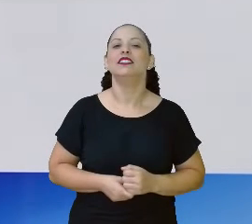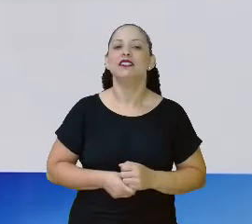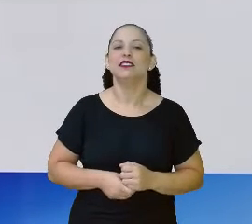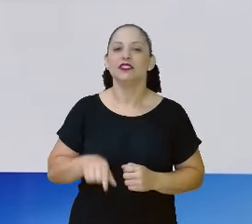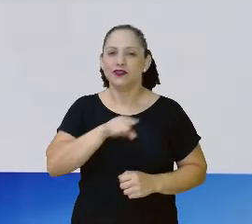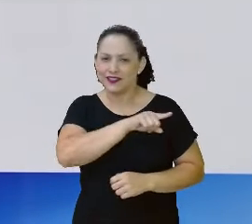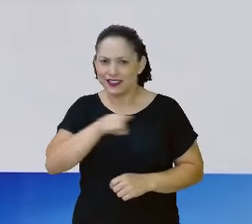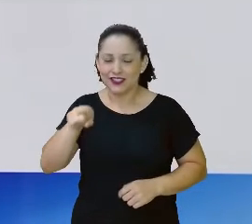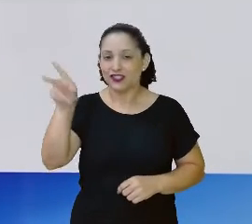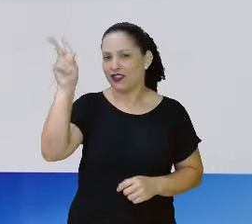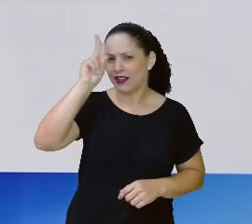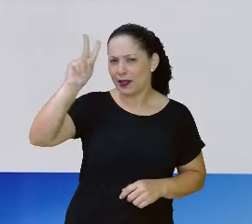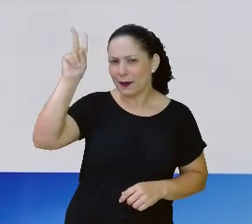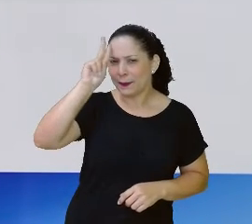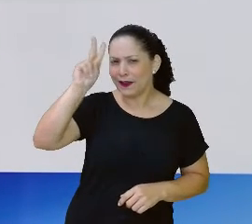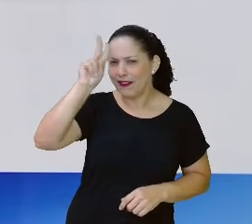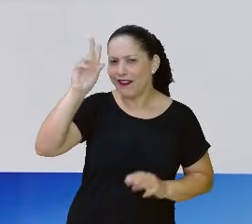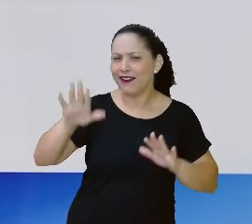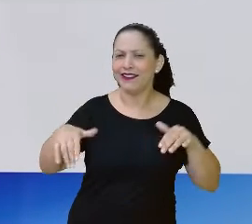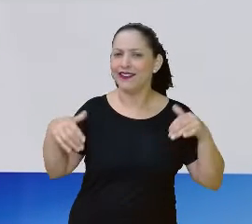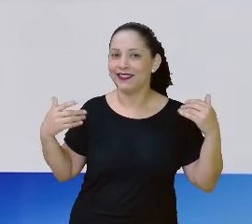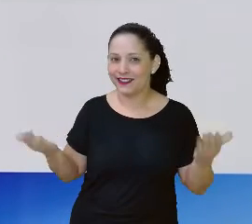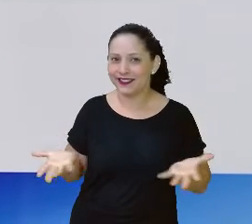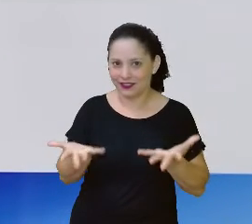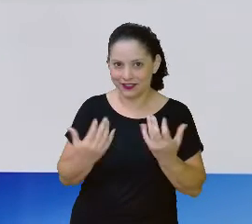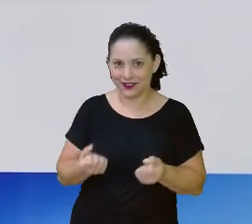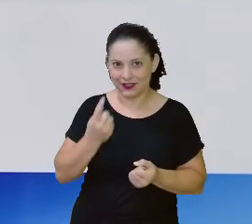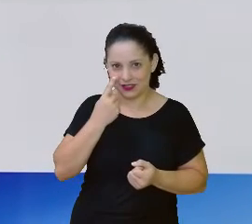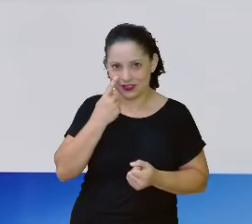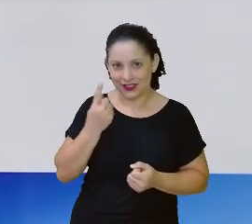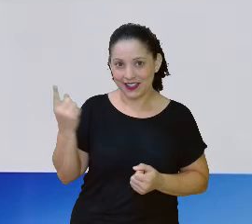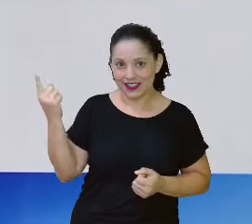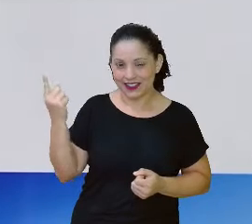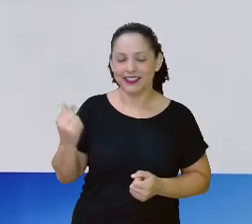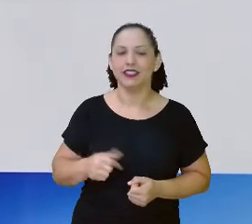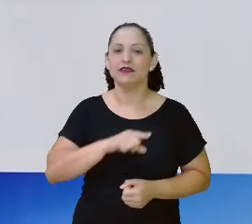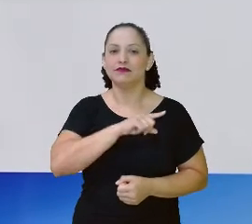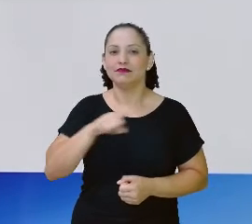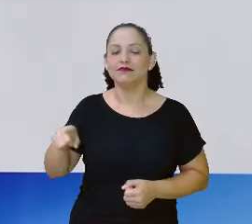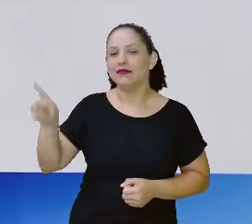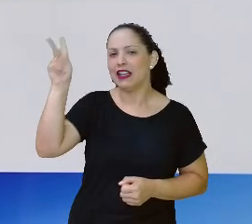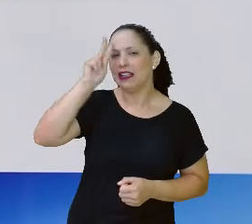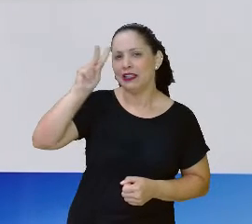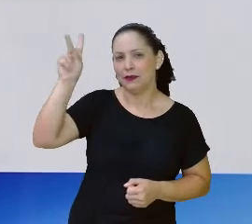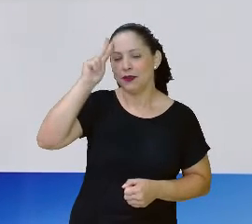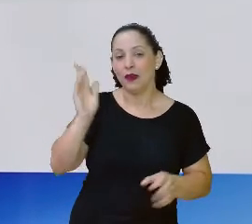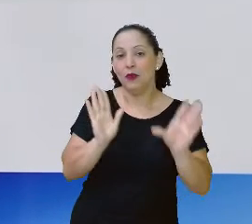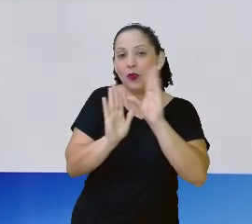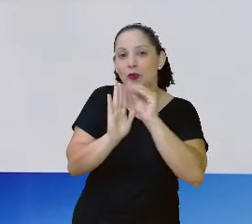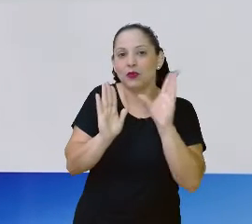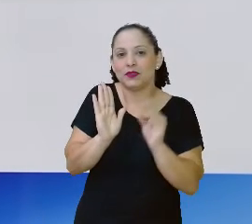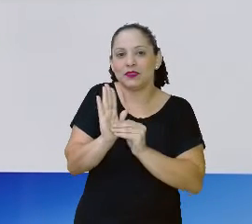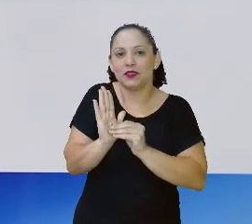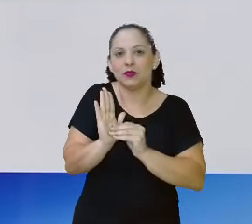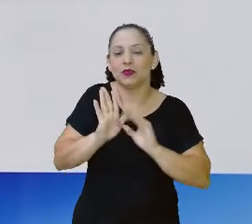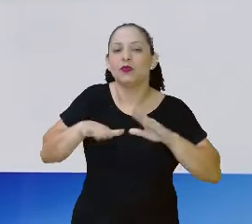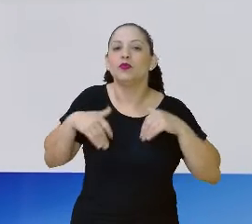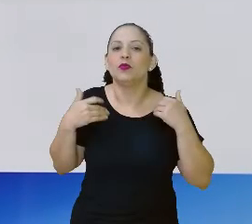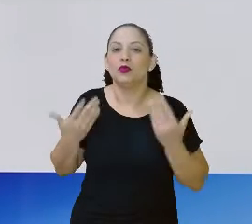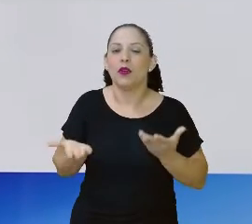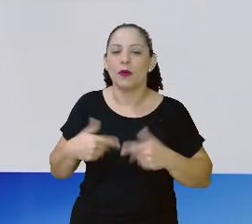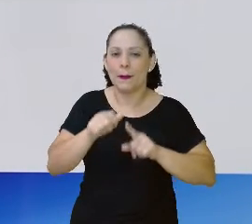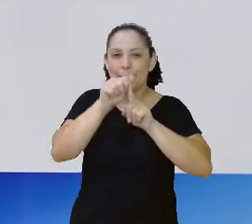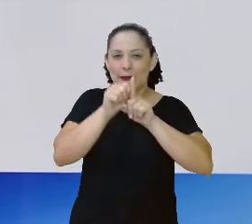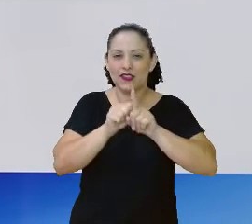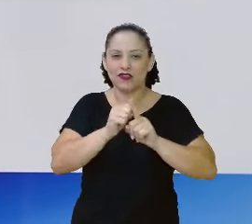sei se estão lembrados, será que estão? Vamos conferir hoje. Se vocês lembram, o conteúdo que nós vimos, eu acredito que no